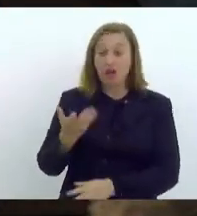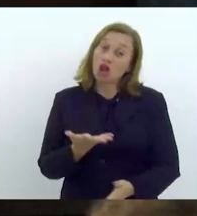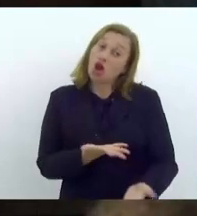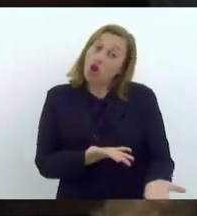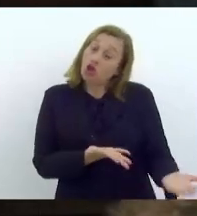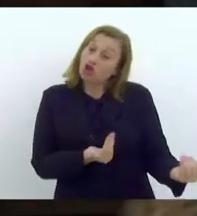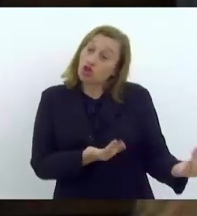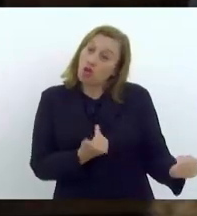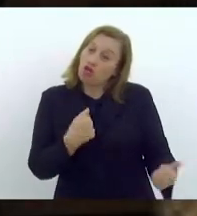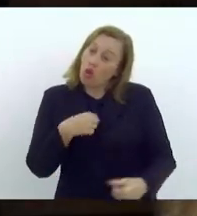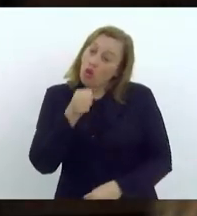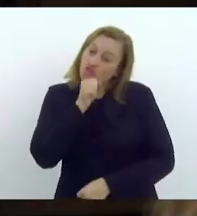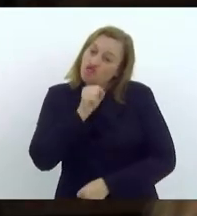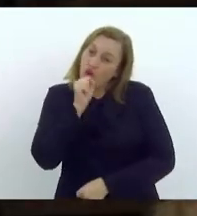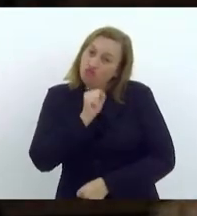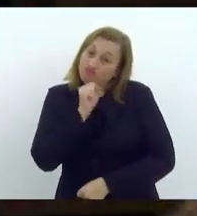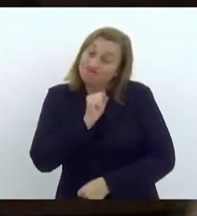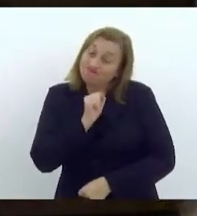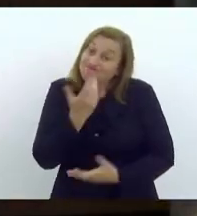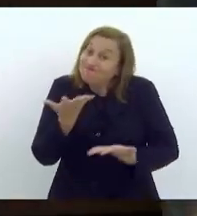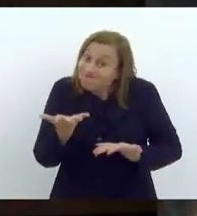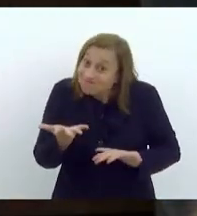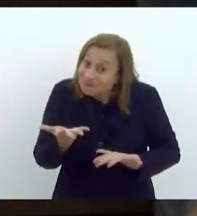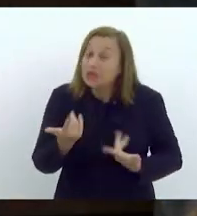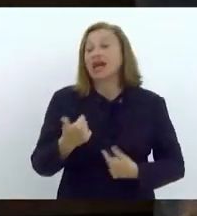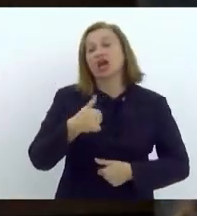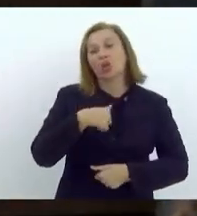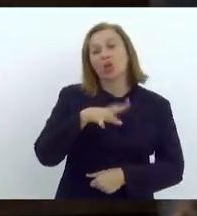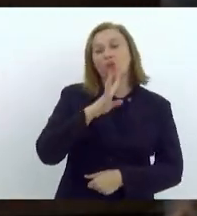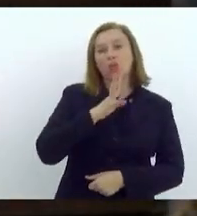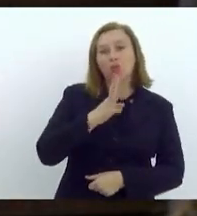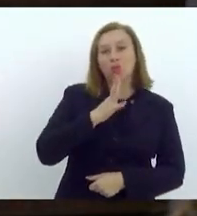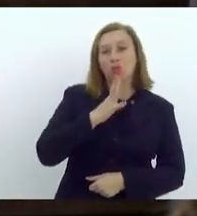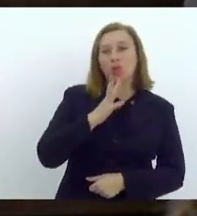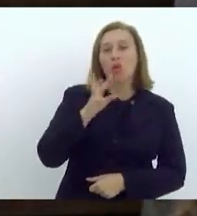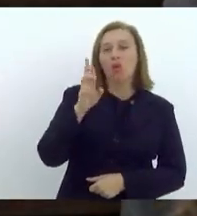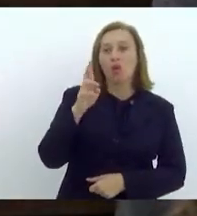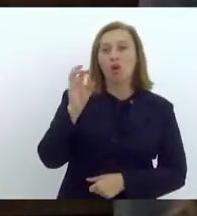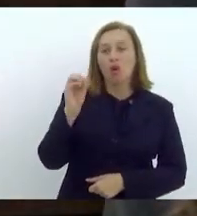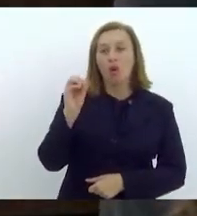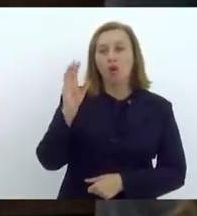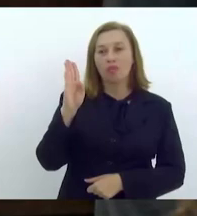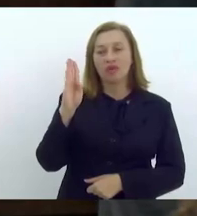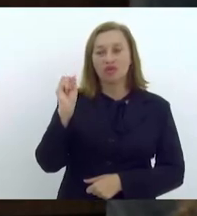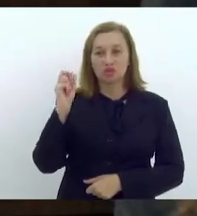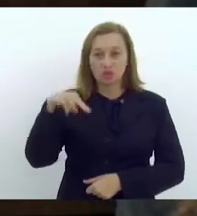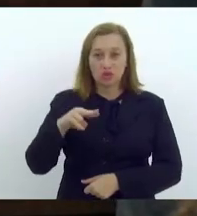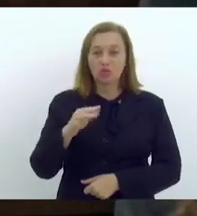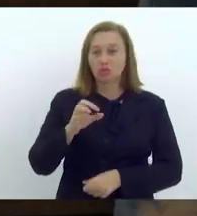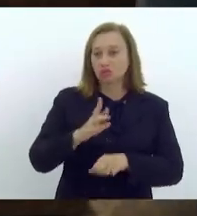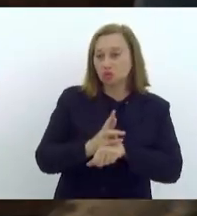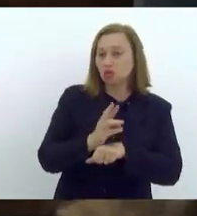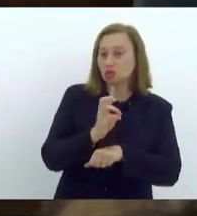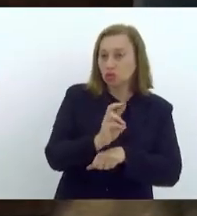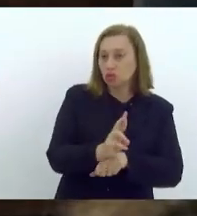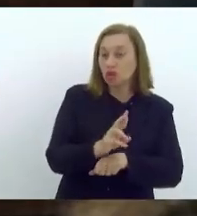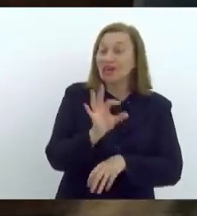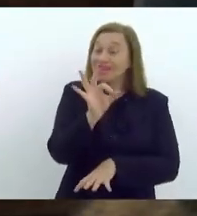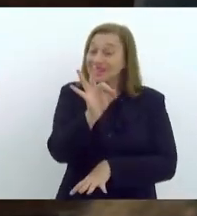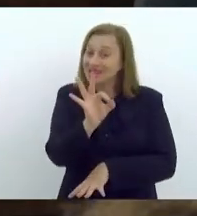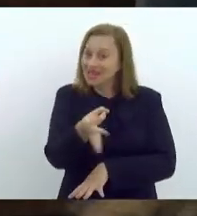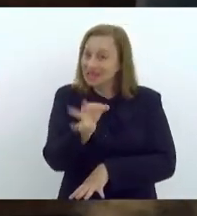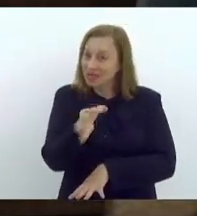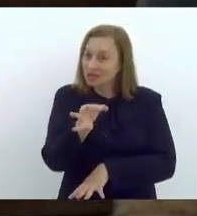e eu muito velho. Eu conhecia o Robson, o doutor Robson, exatamente em